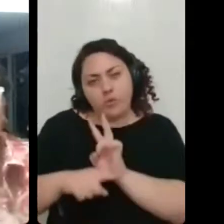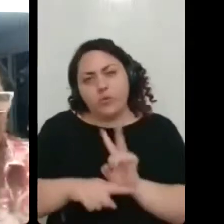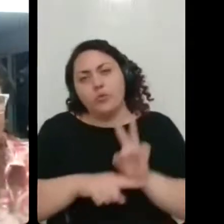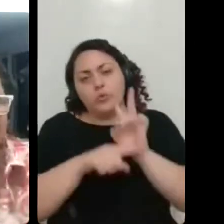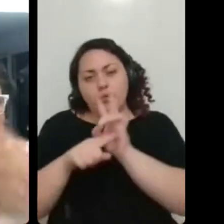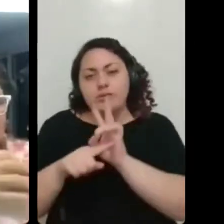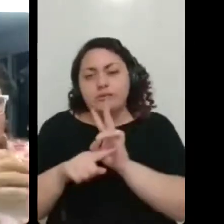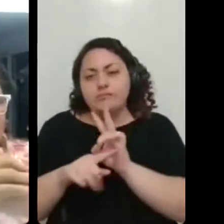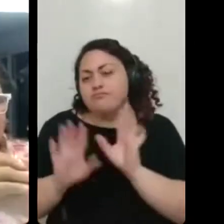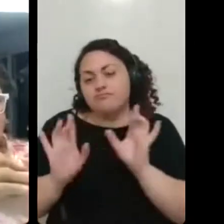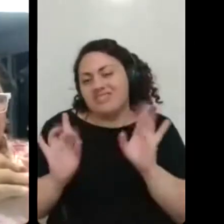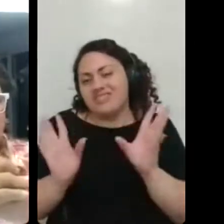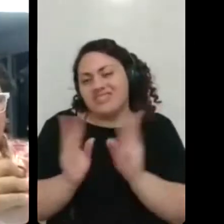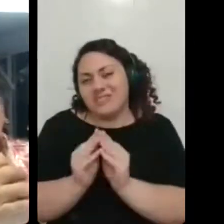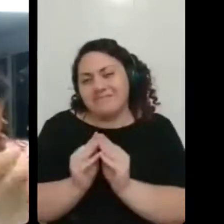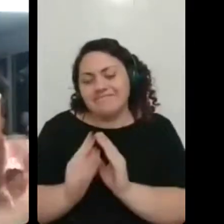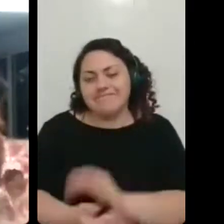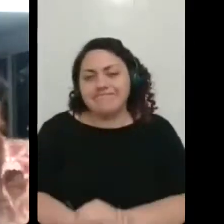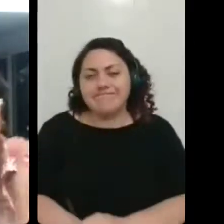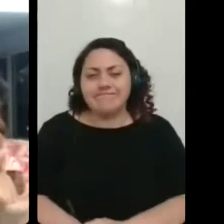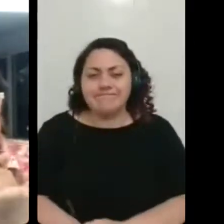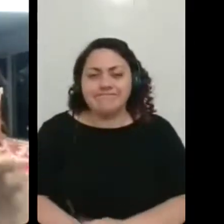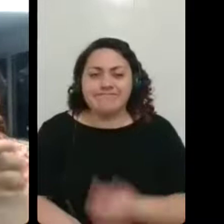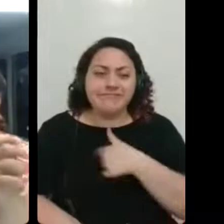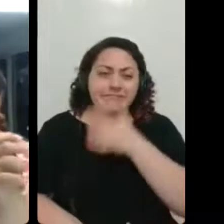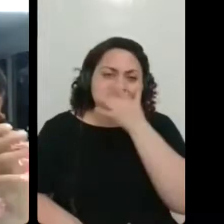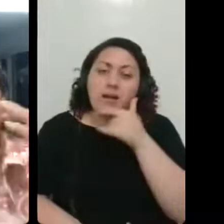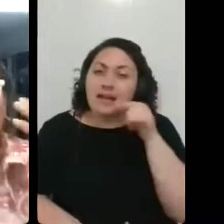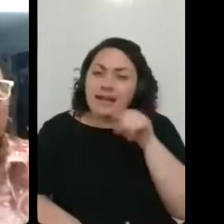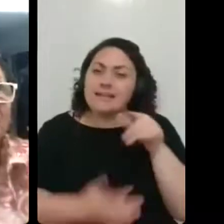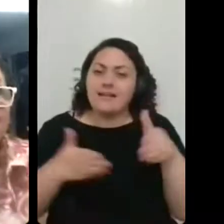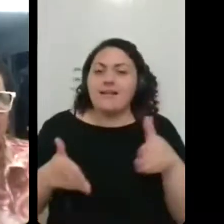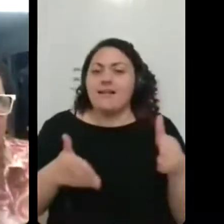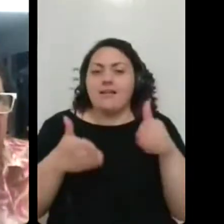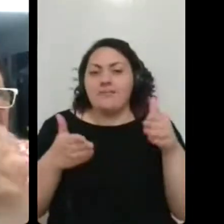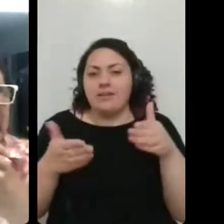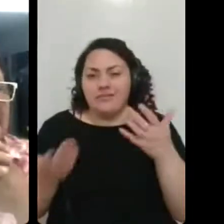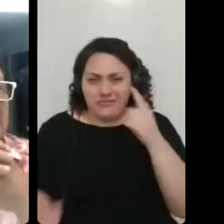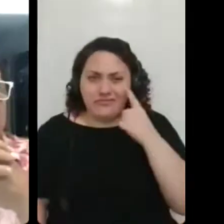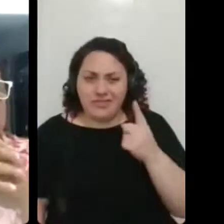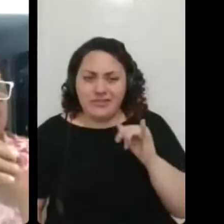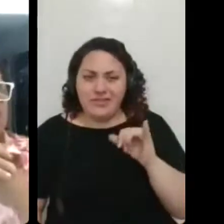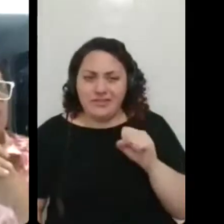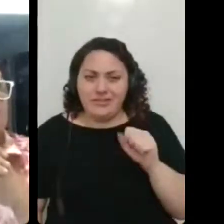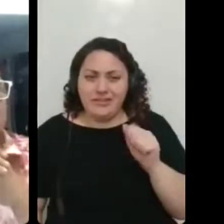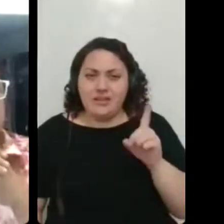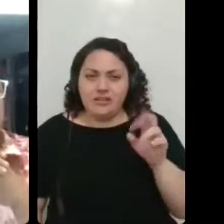assim, eu acho que é por aí que a gente vai, Isadora, por aí que a gente vai, Elisa,